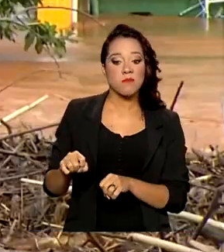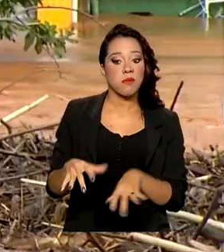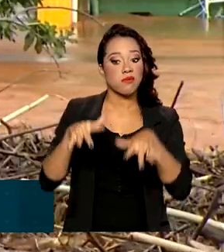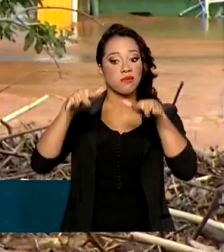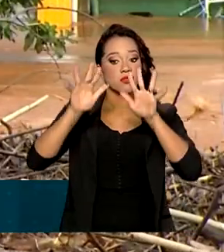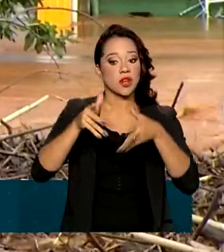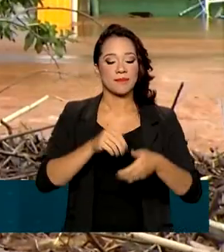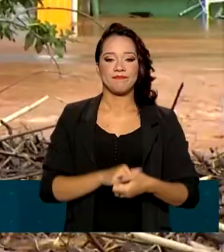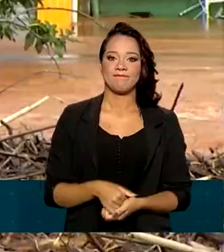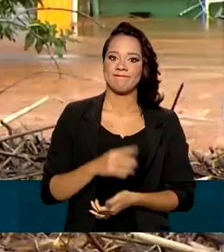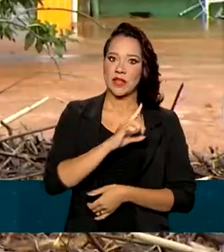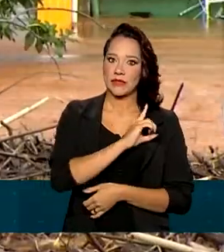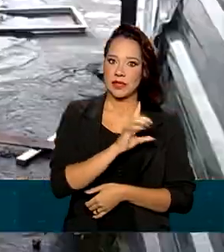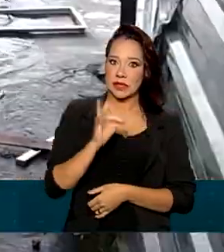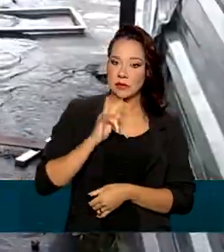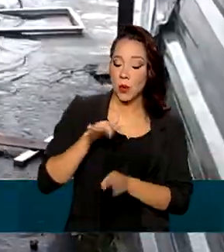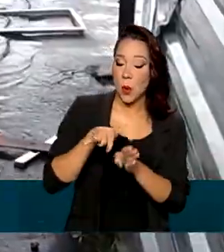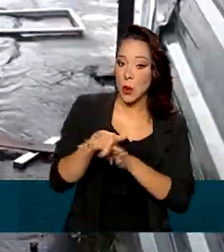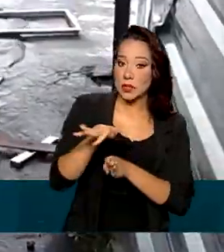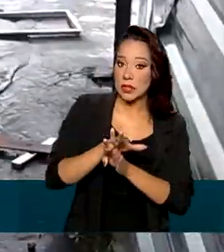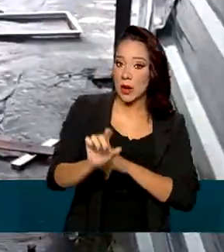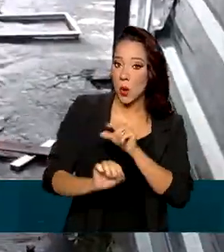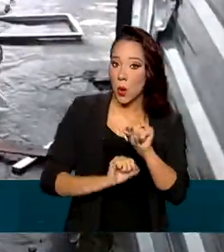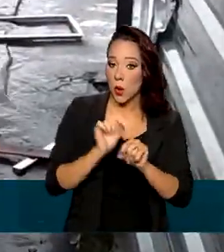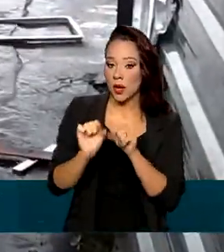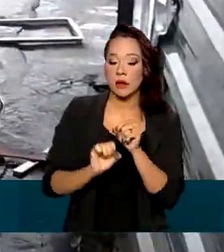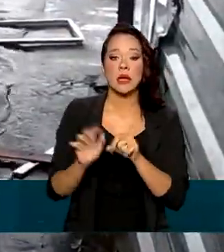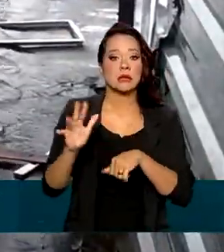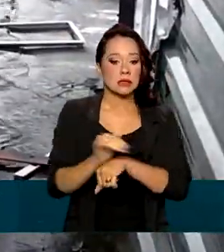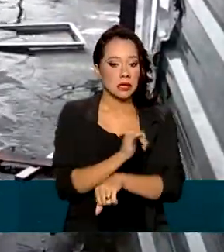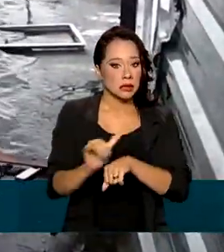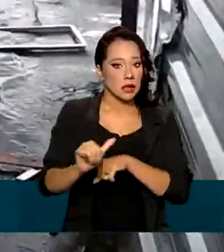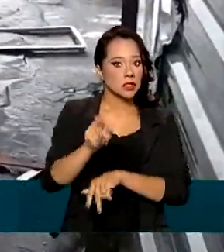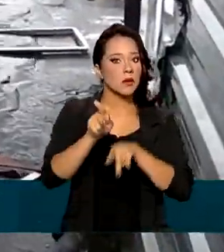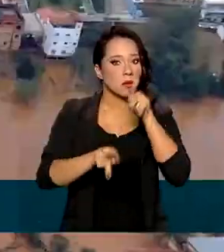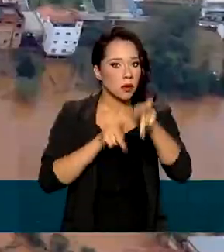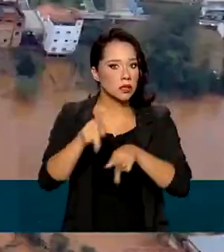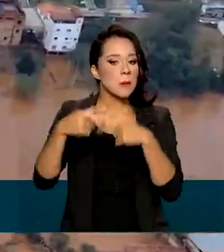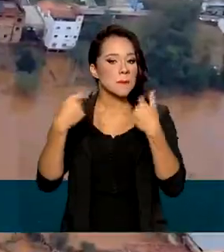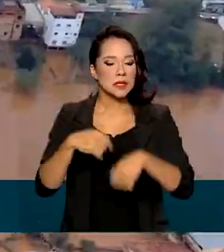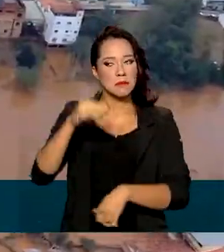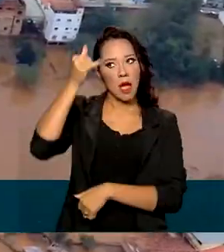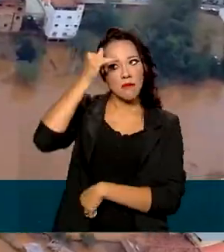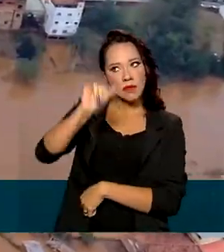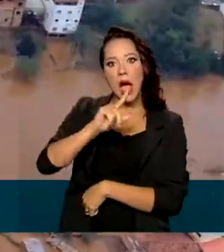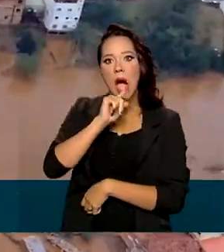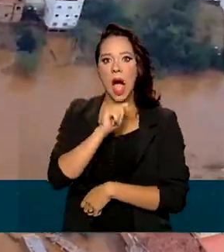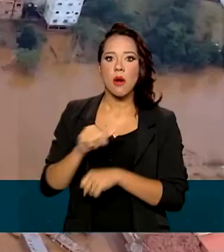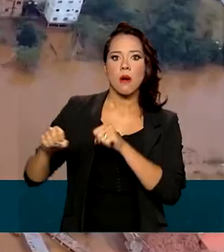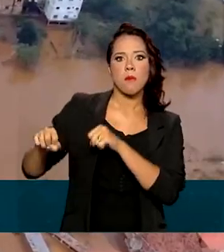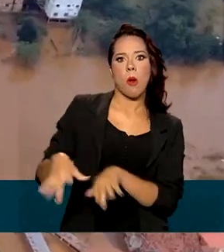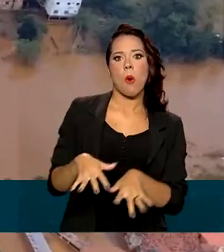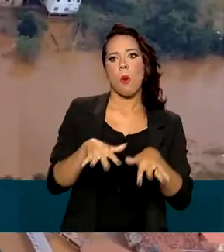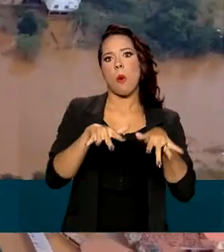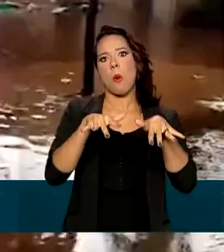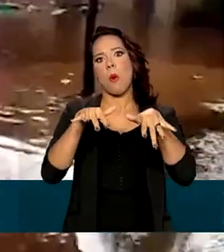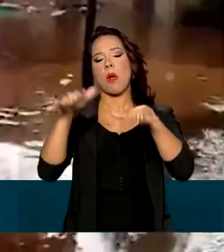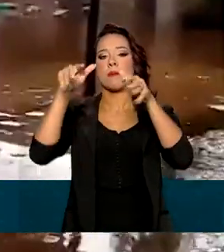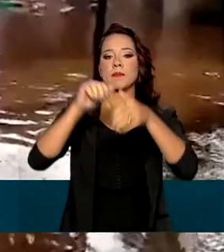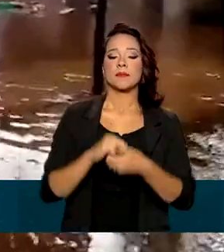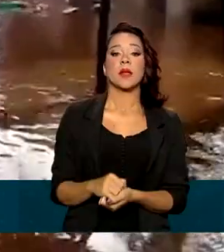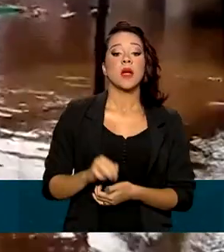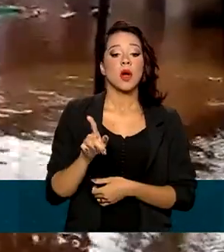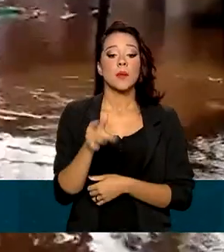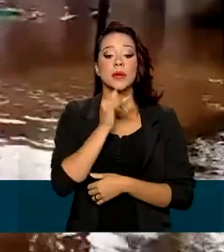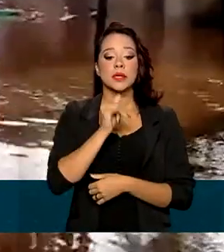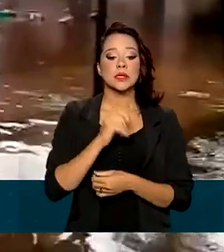A Defesa Civil Nacional recomenda algumas medidas que a população deve tomar para evitar alagamentos e enchentes, como